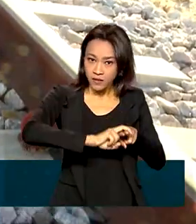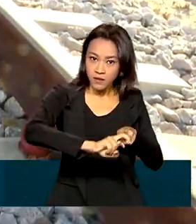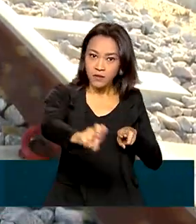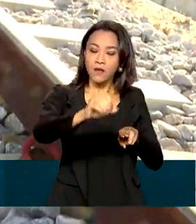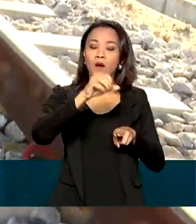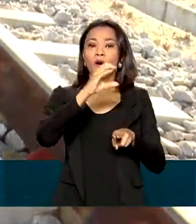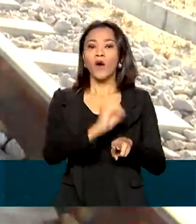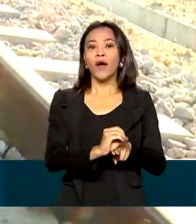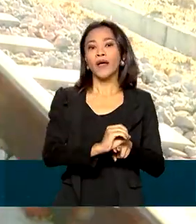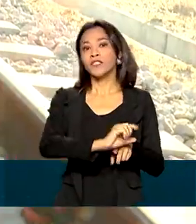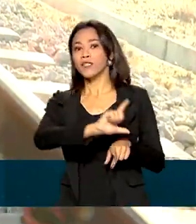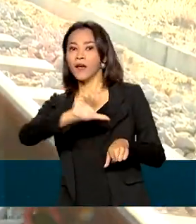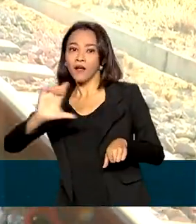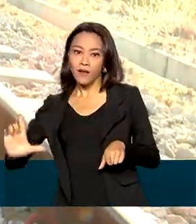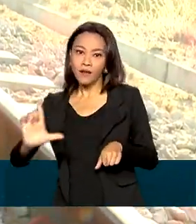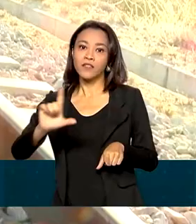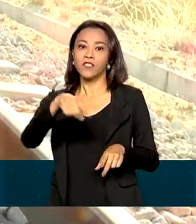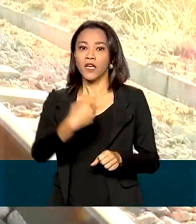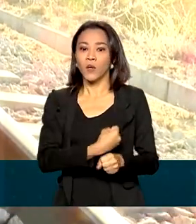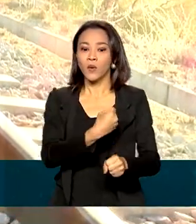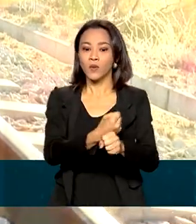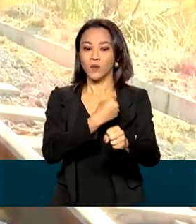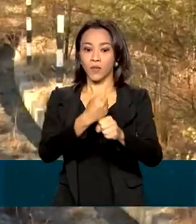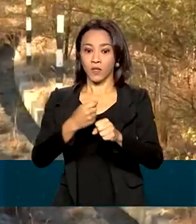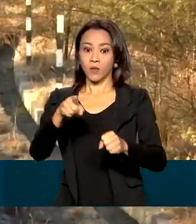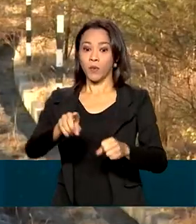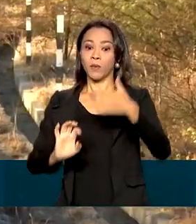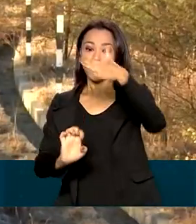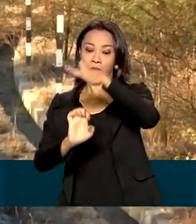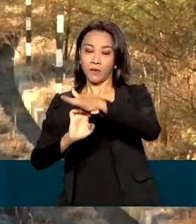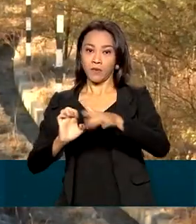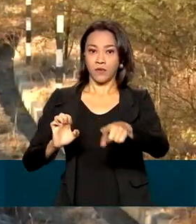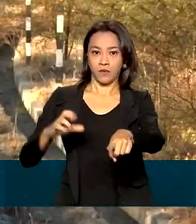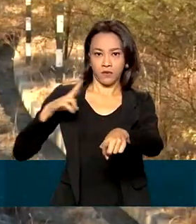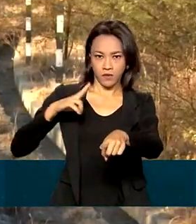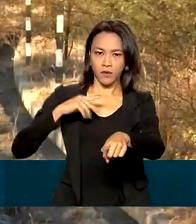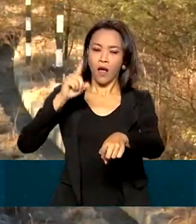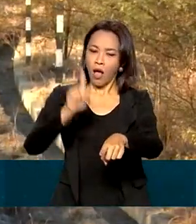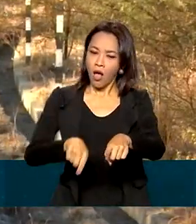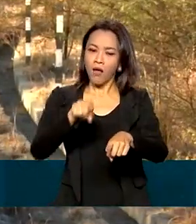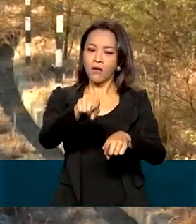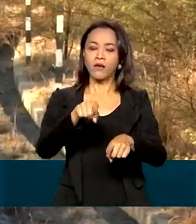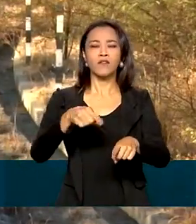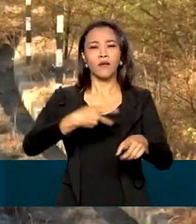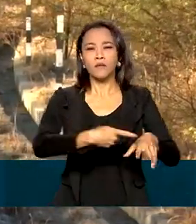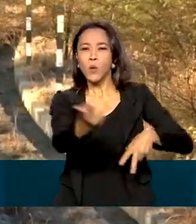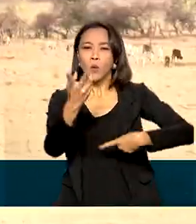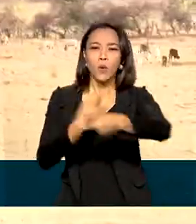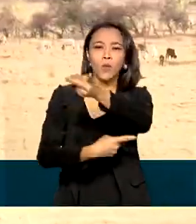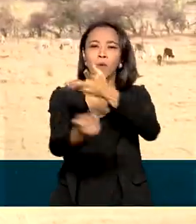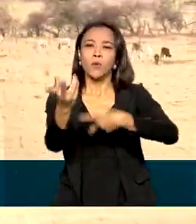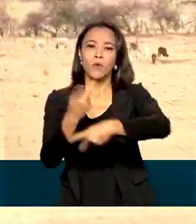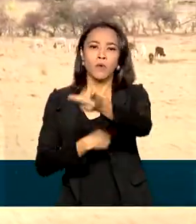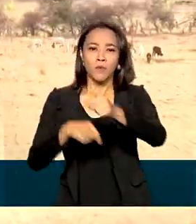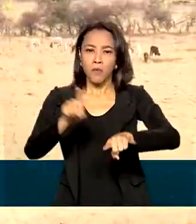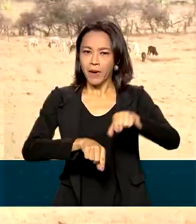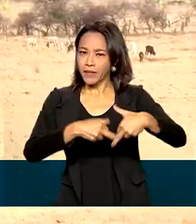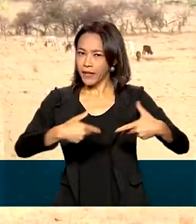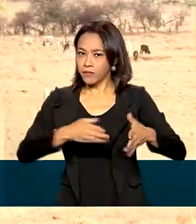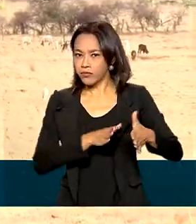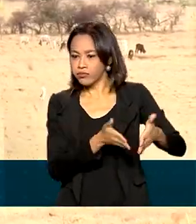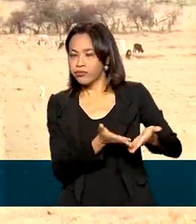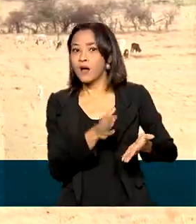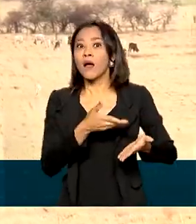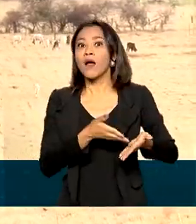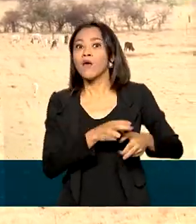-Leste, que começa a ser construído pela iniciativa privada, será o canal de ligação dos produtos brasileiros aos navios de